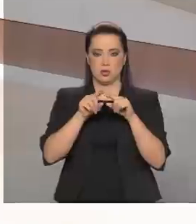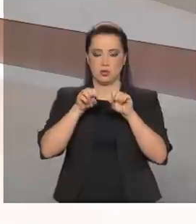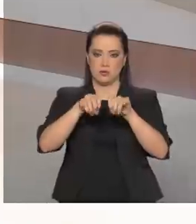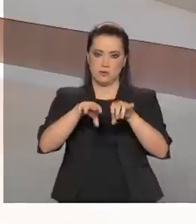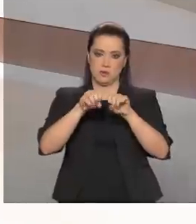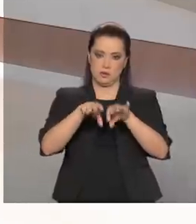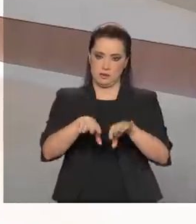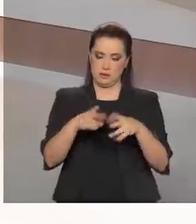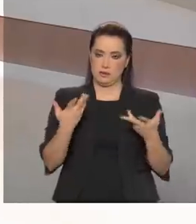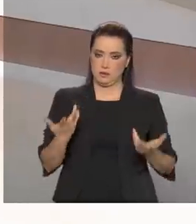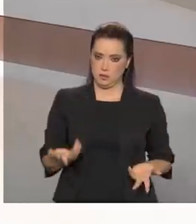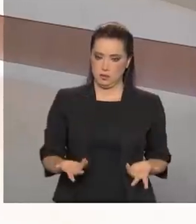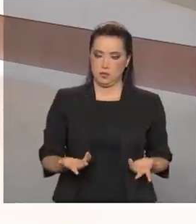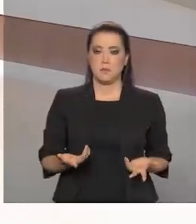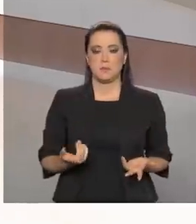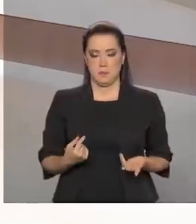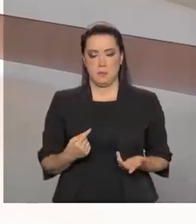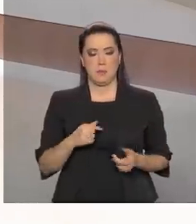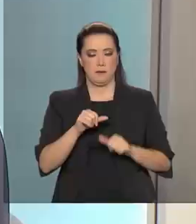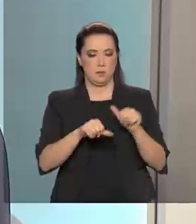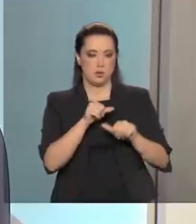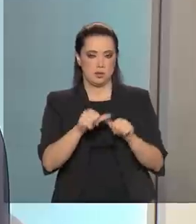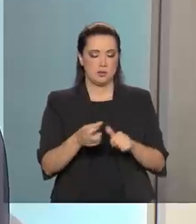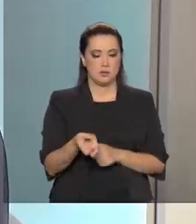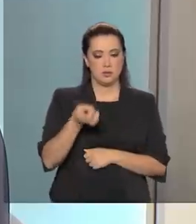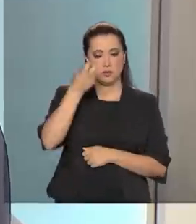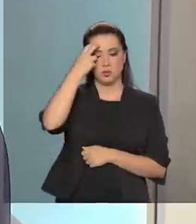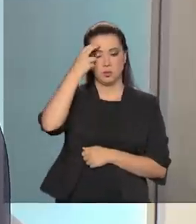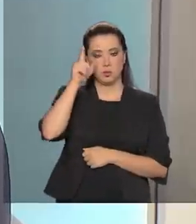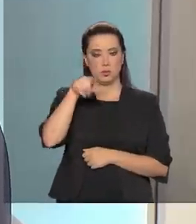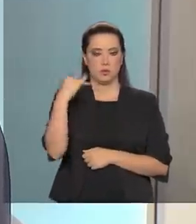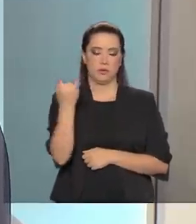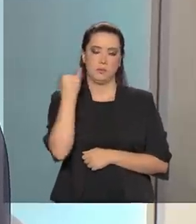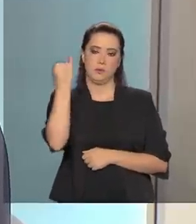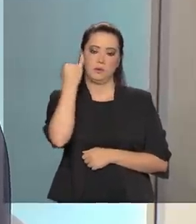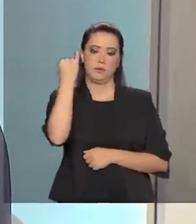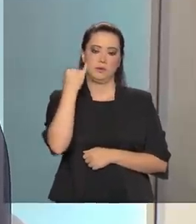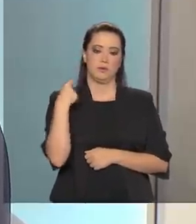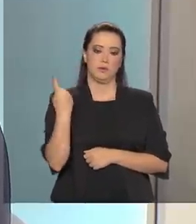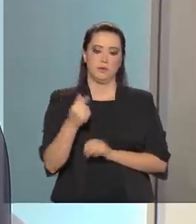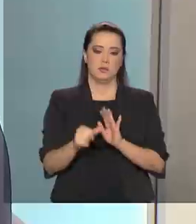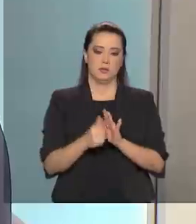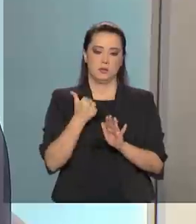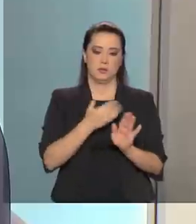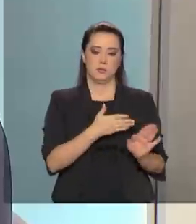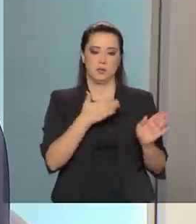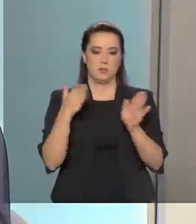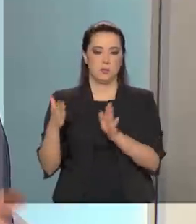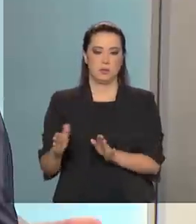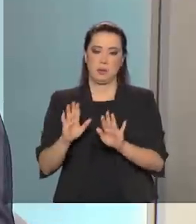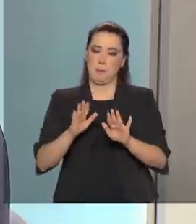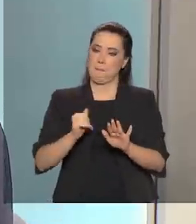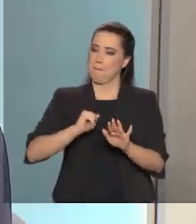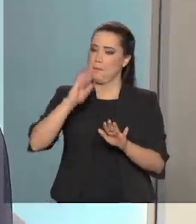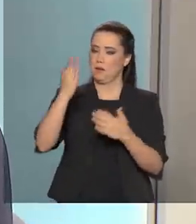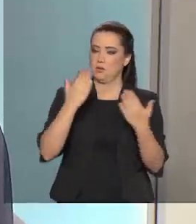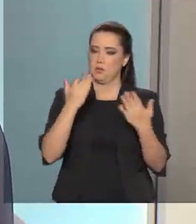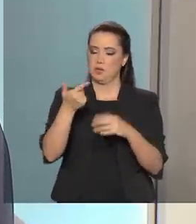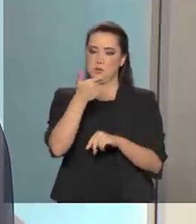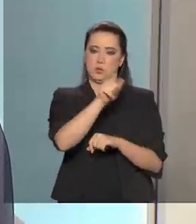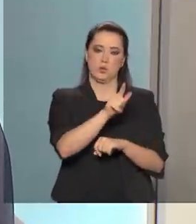Educação e mudança de cultura. Eu acho que isso é muito importante neste primeiro momento, mais do que alguma